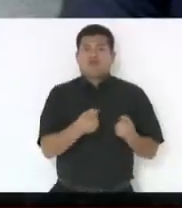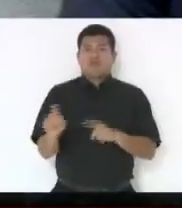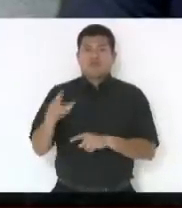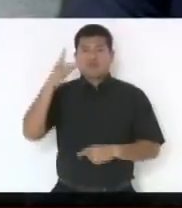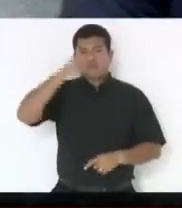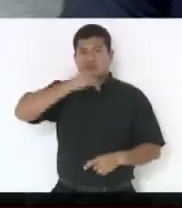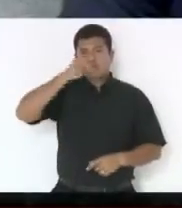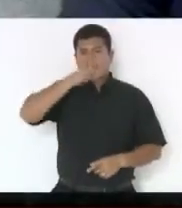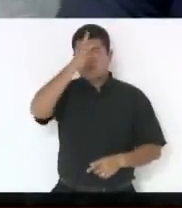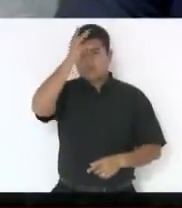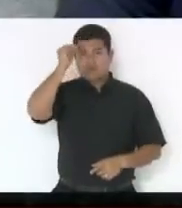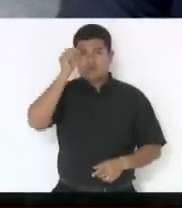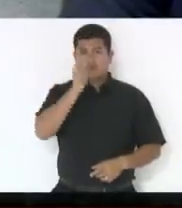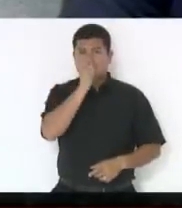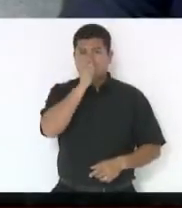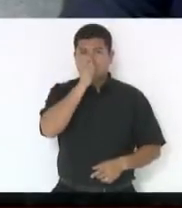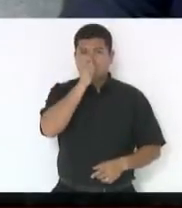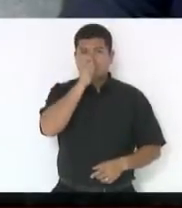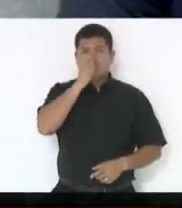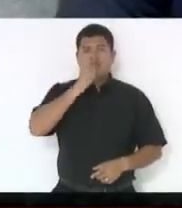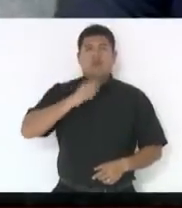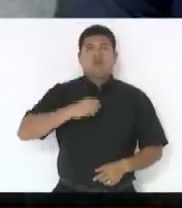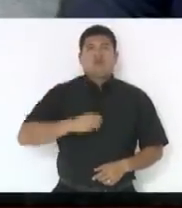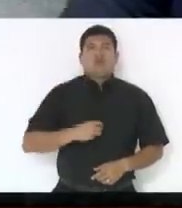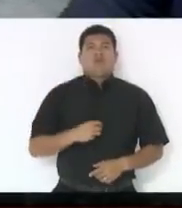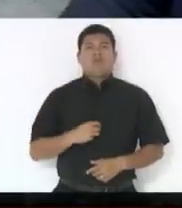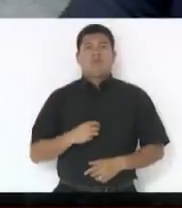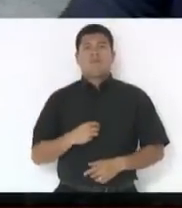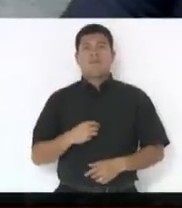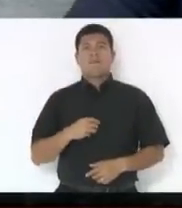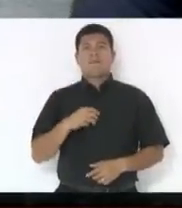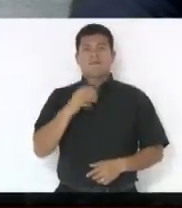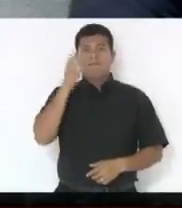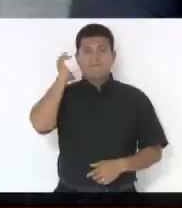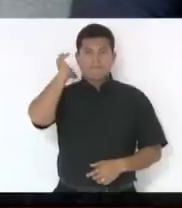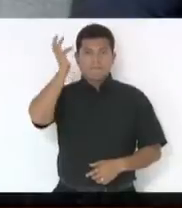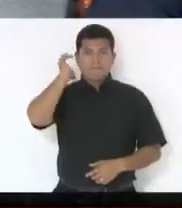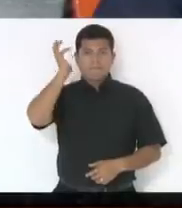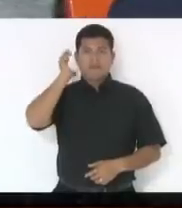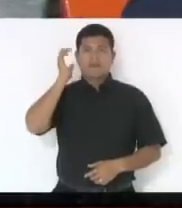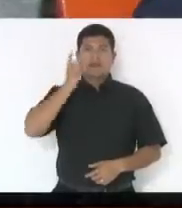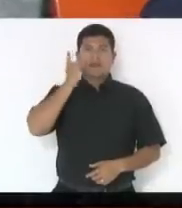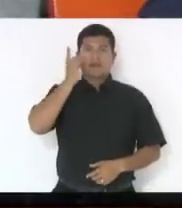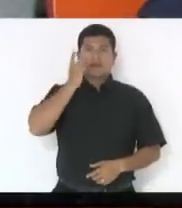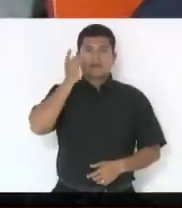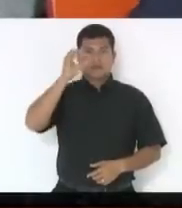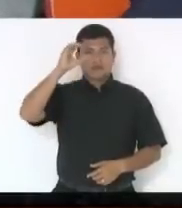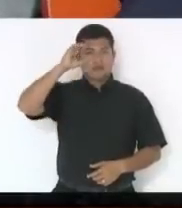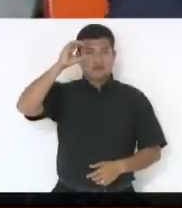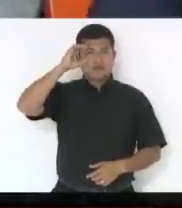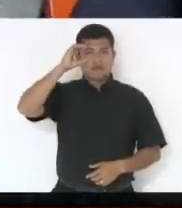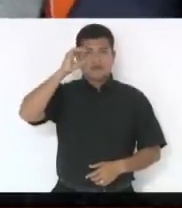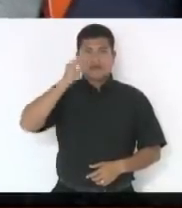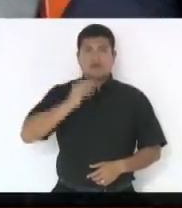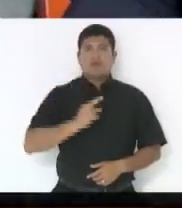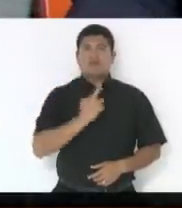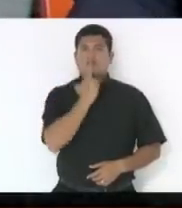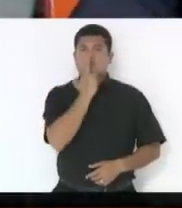Luciano, deputado João Amin, deputado Mário Marconi, deputado Ana Paula, deputado Fernando, Coruja, Minoto,